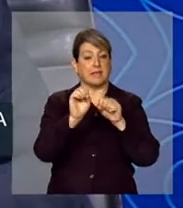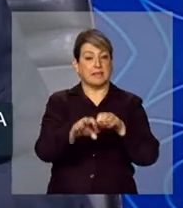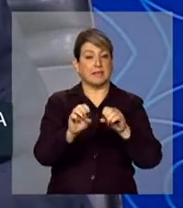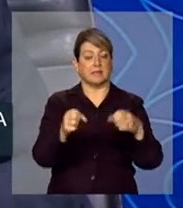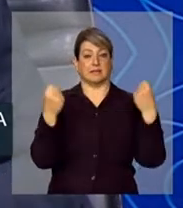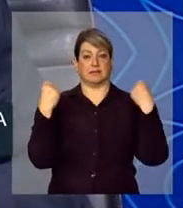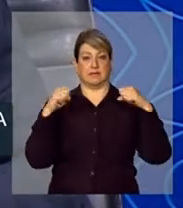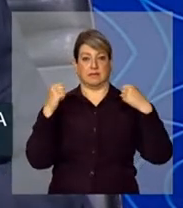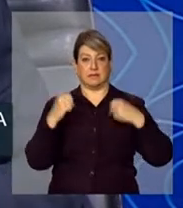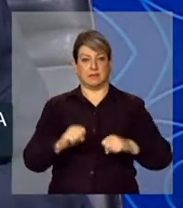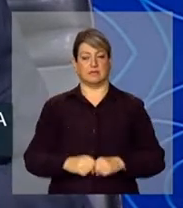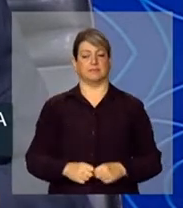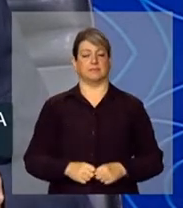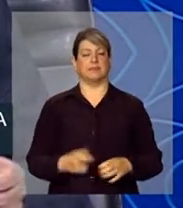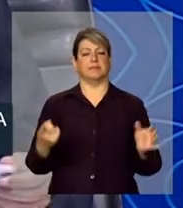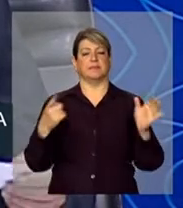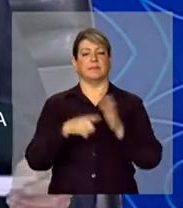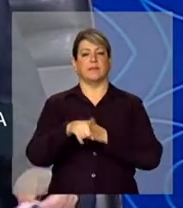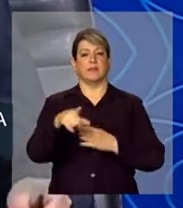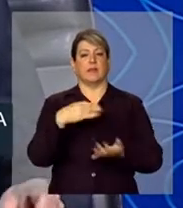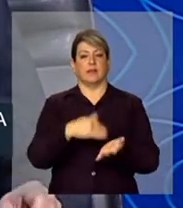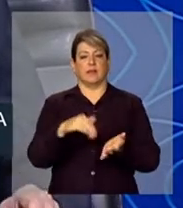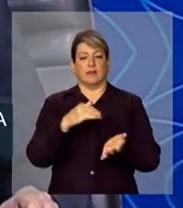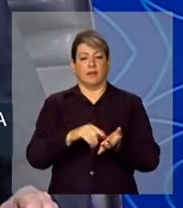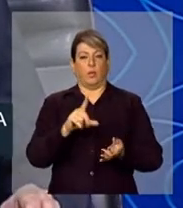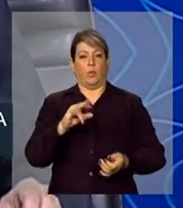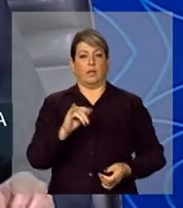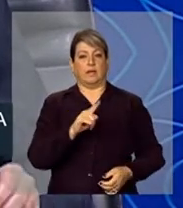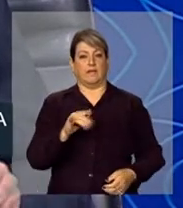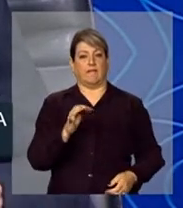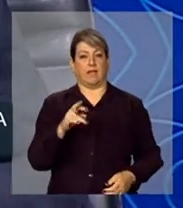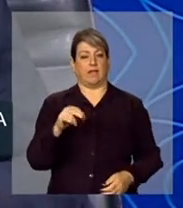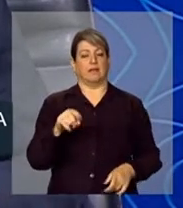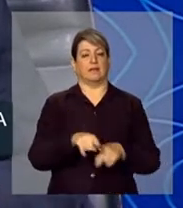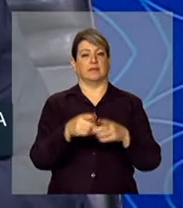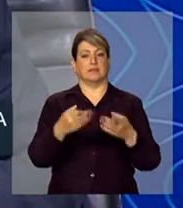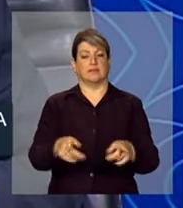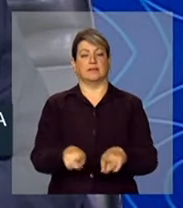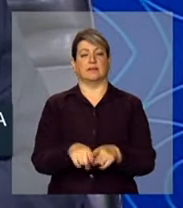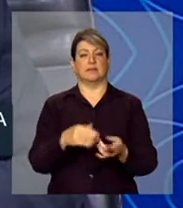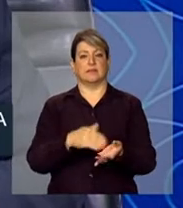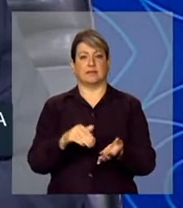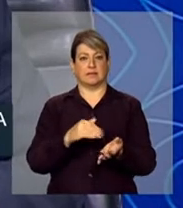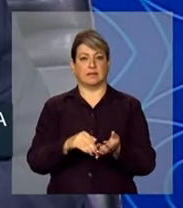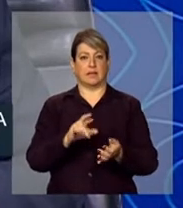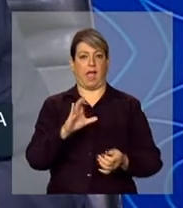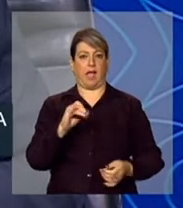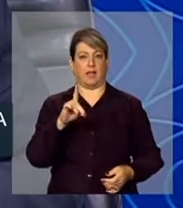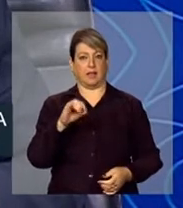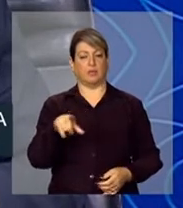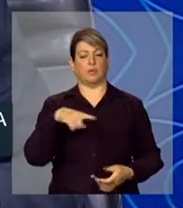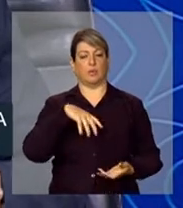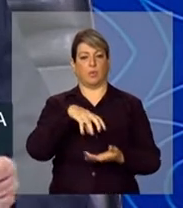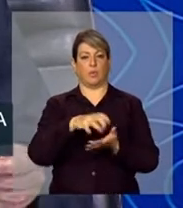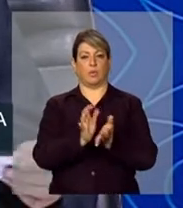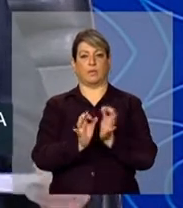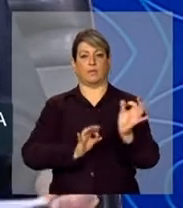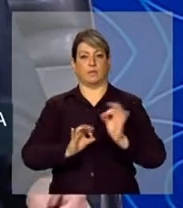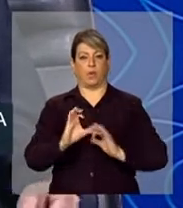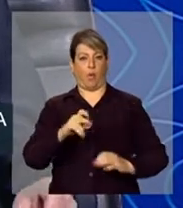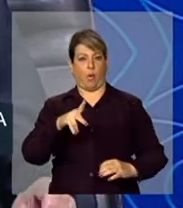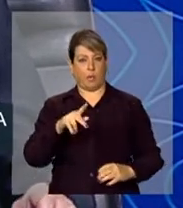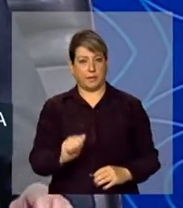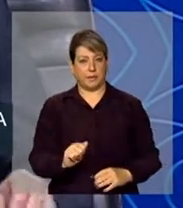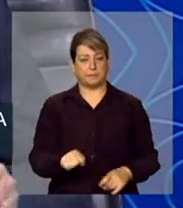secretário Luiz Fernandes, Prezado Ricardo Tradi, do Comitê Organizador da Copa,